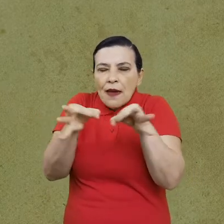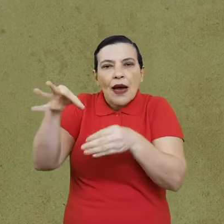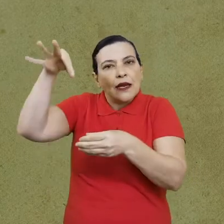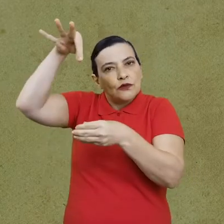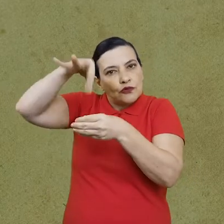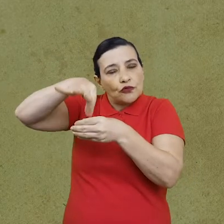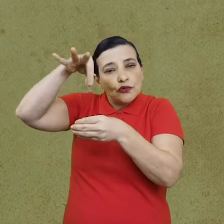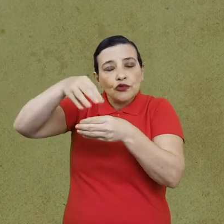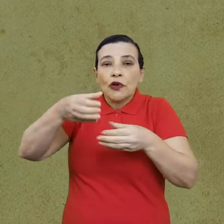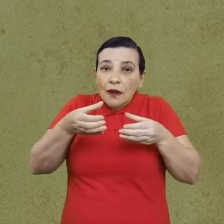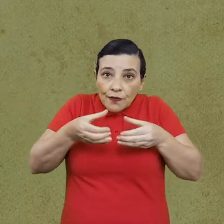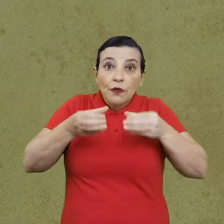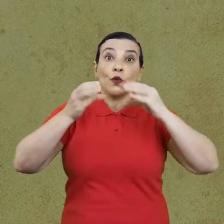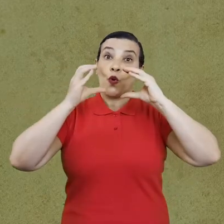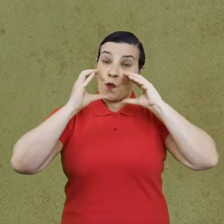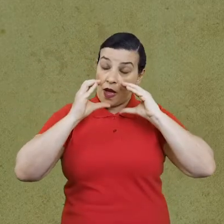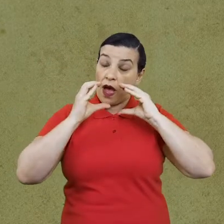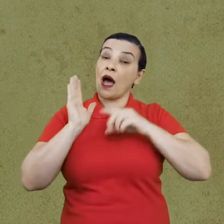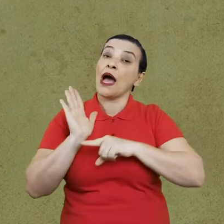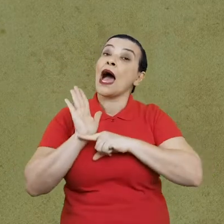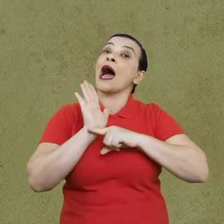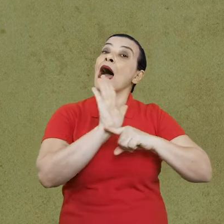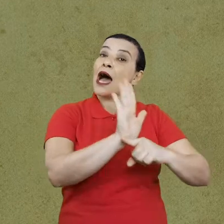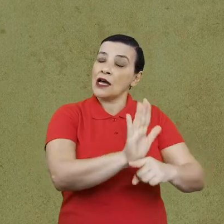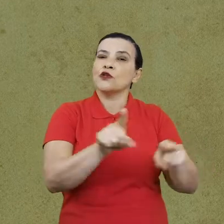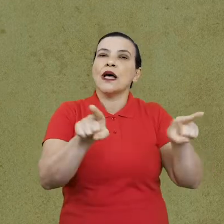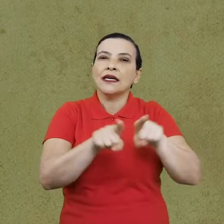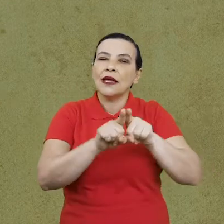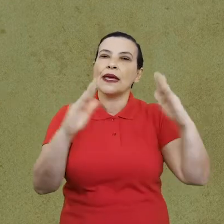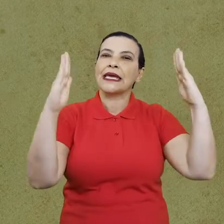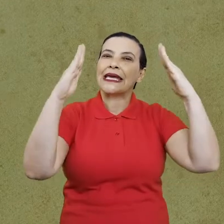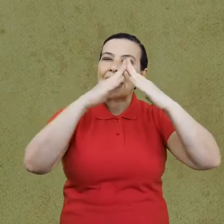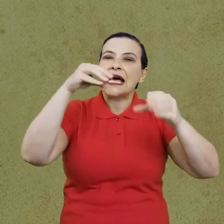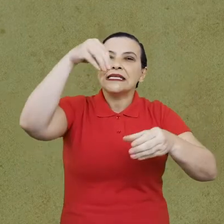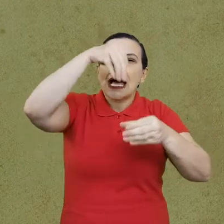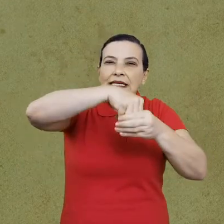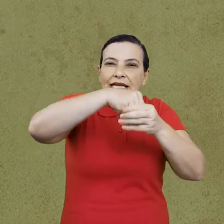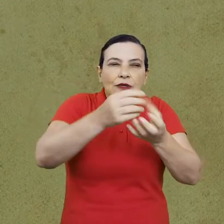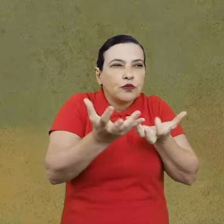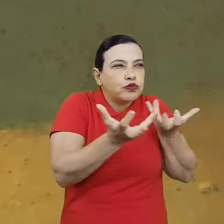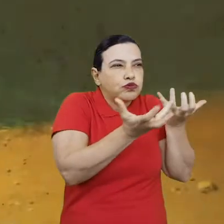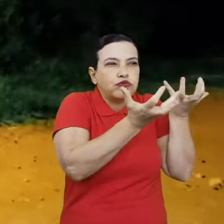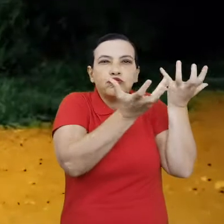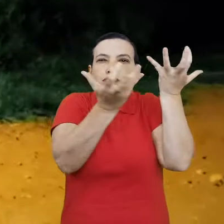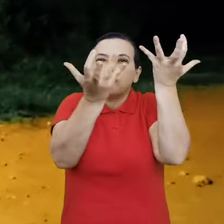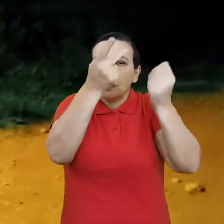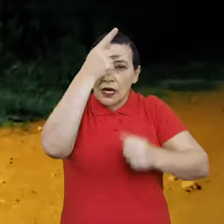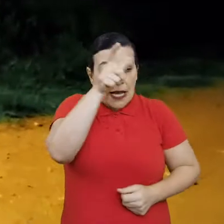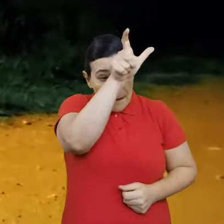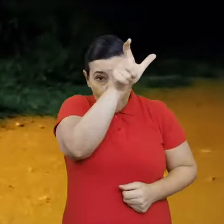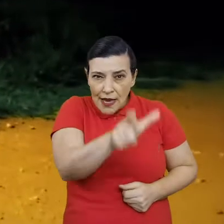pode se tomar. E também serve para fazer defumação nas casas ou nas pessoas. Por fim,